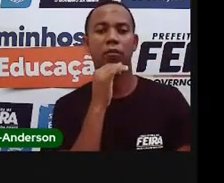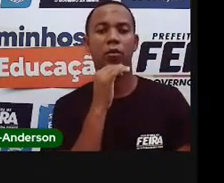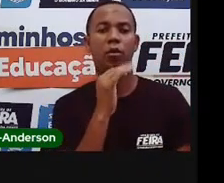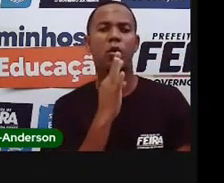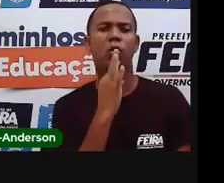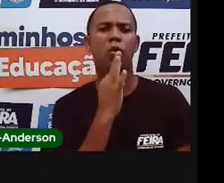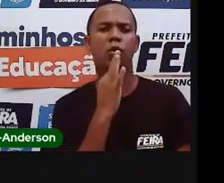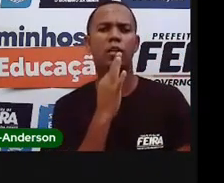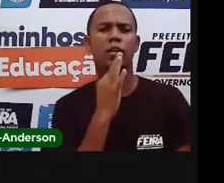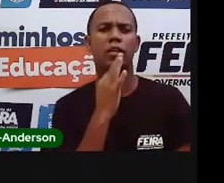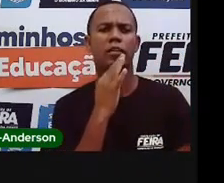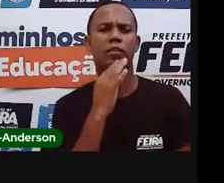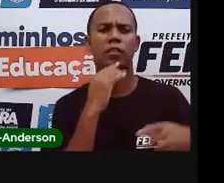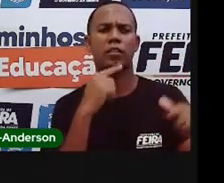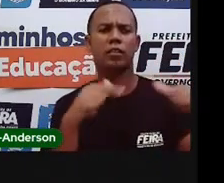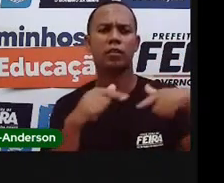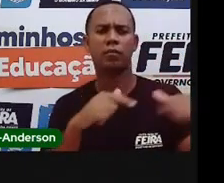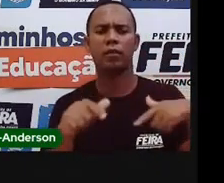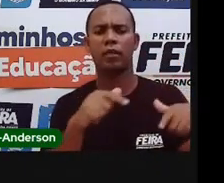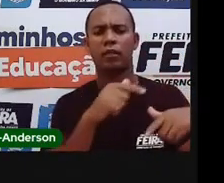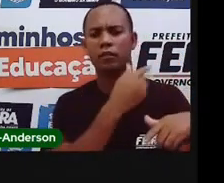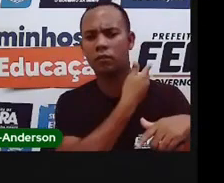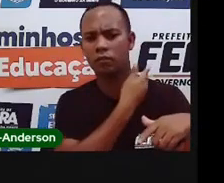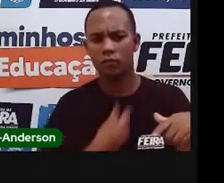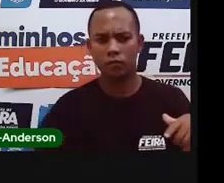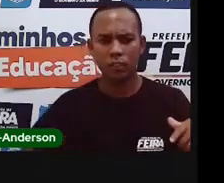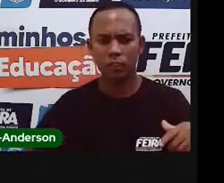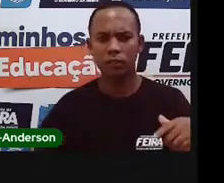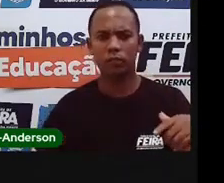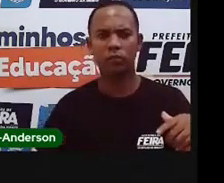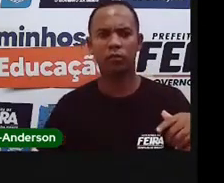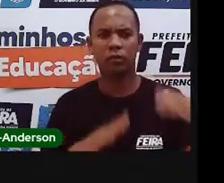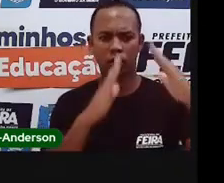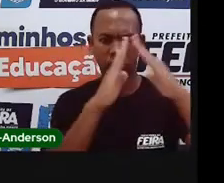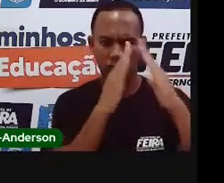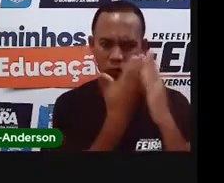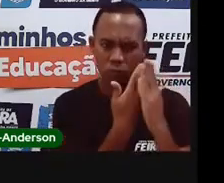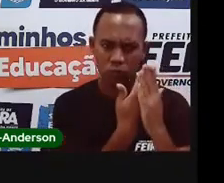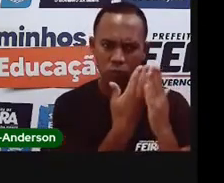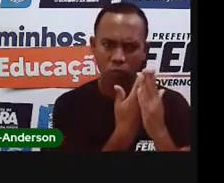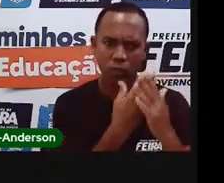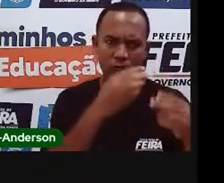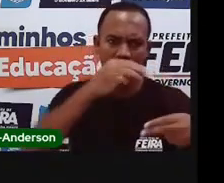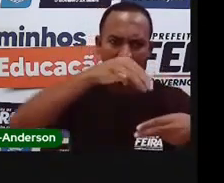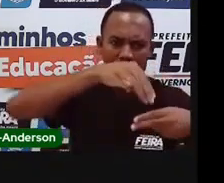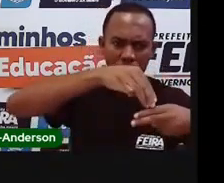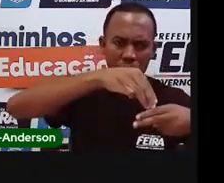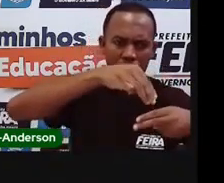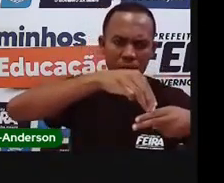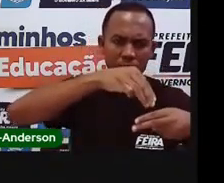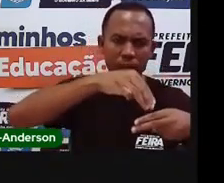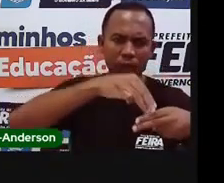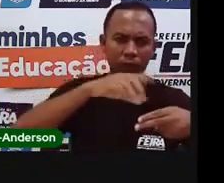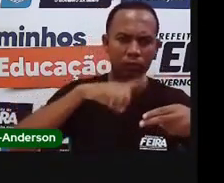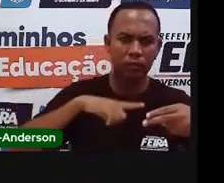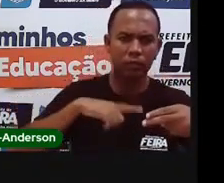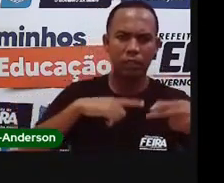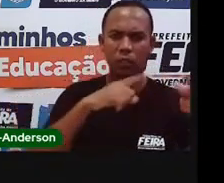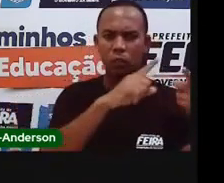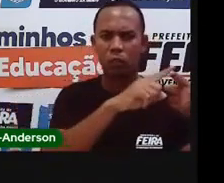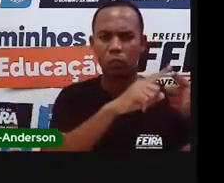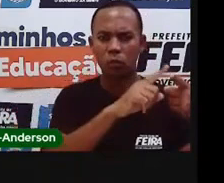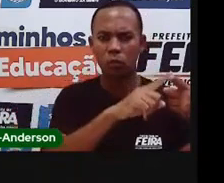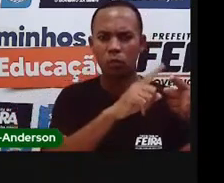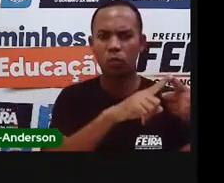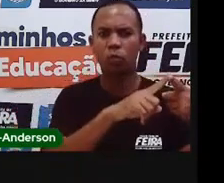que são serviços públicos. Bom, na primeira imagem, tem a escola municipal Timóteo Ferreira da Silva, que fica lá